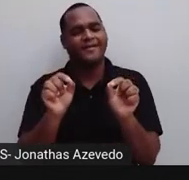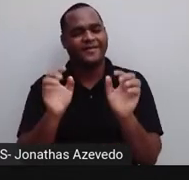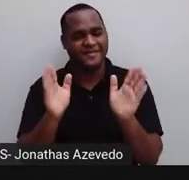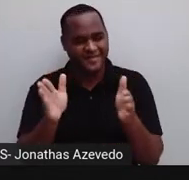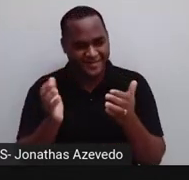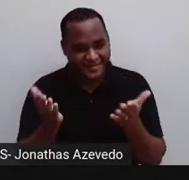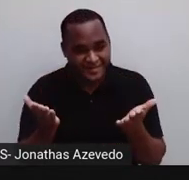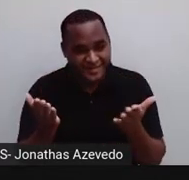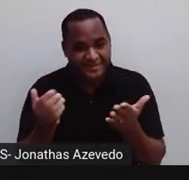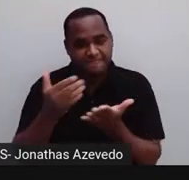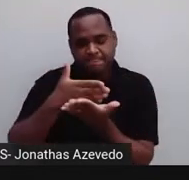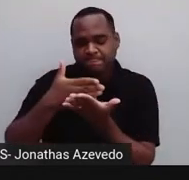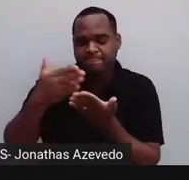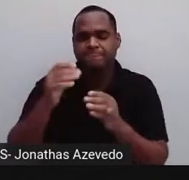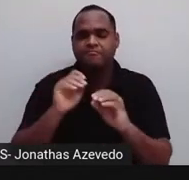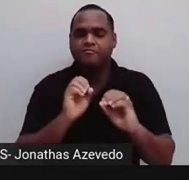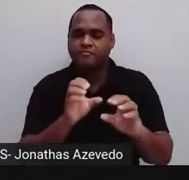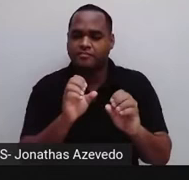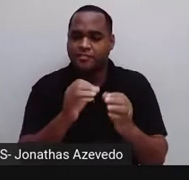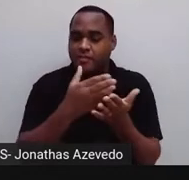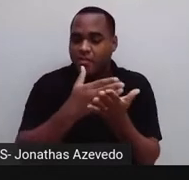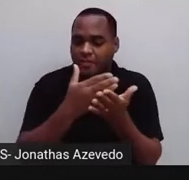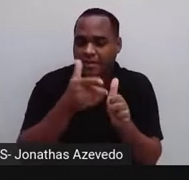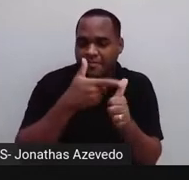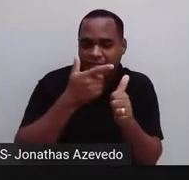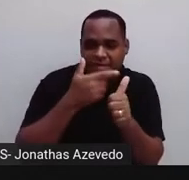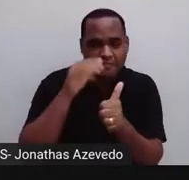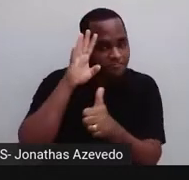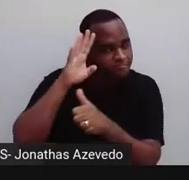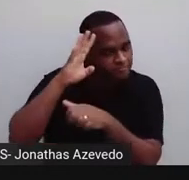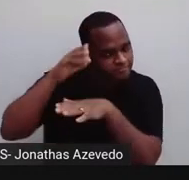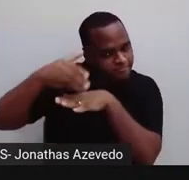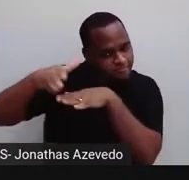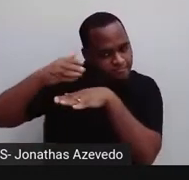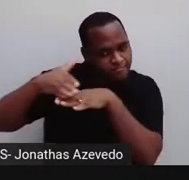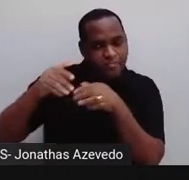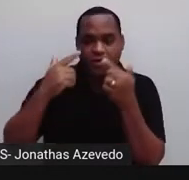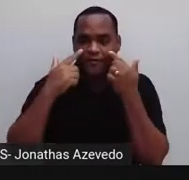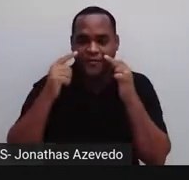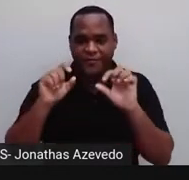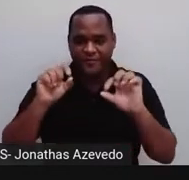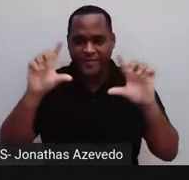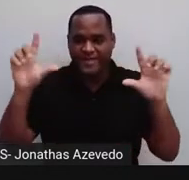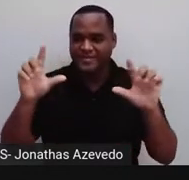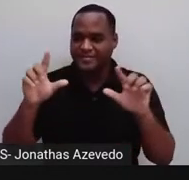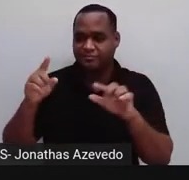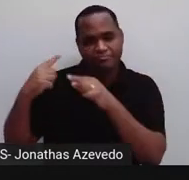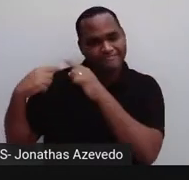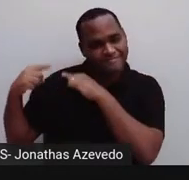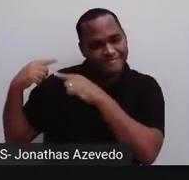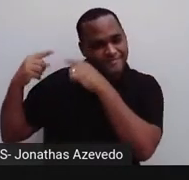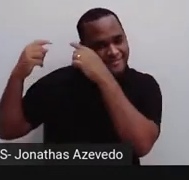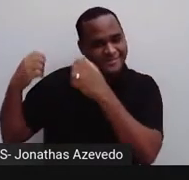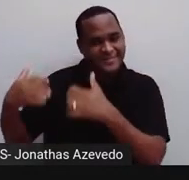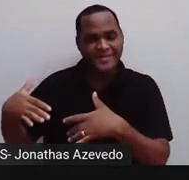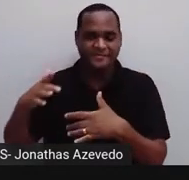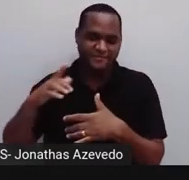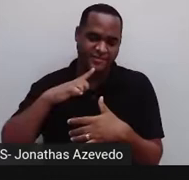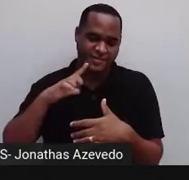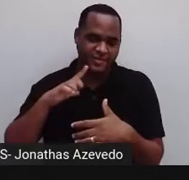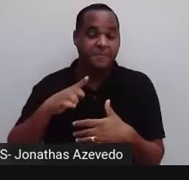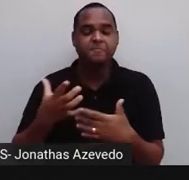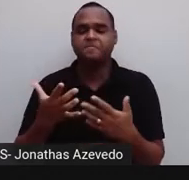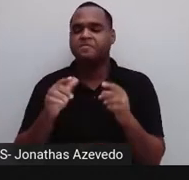iniciozinho da aula, pensando em praticar algo que foi visto em aulas de antes, né? Em aulas anteriores,